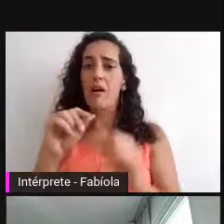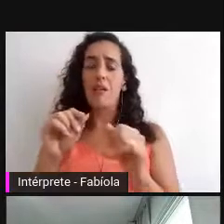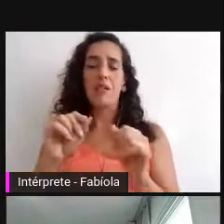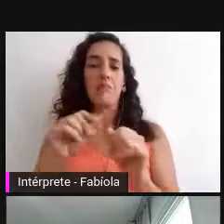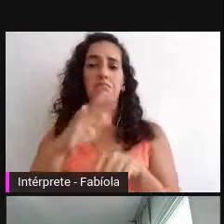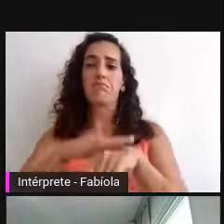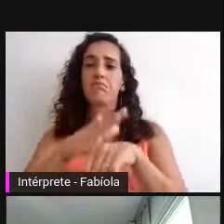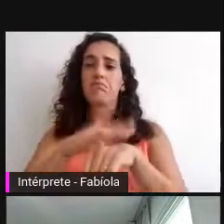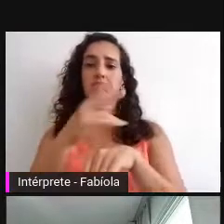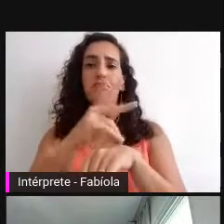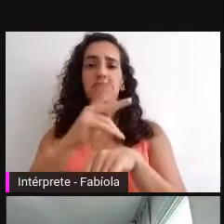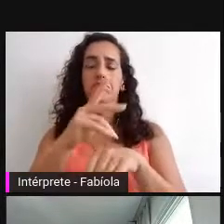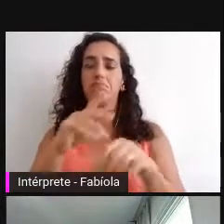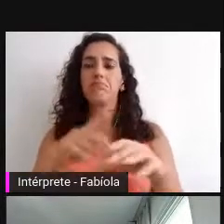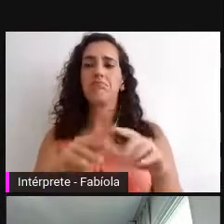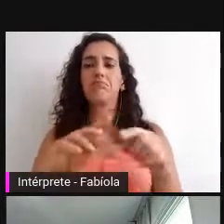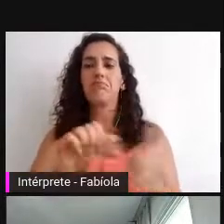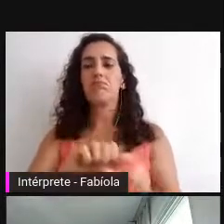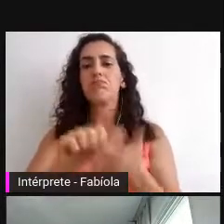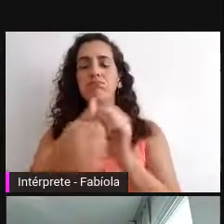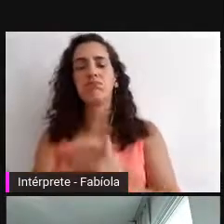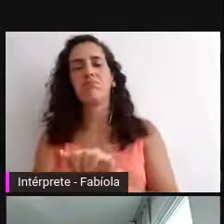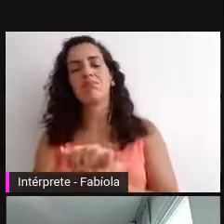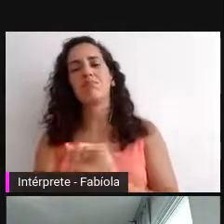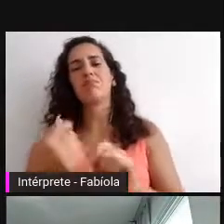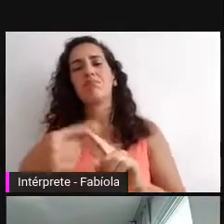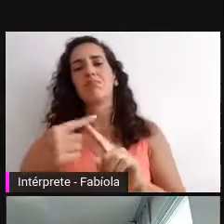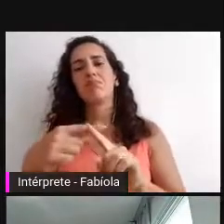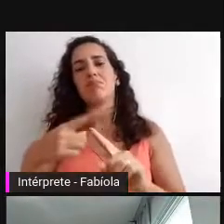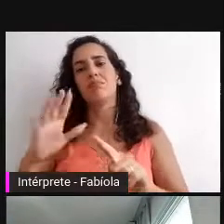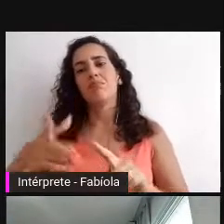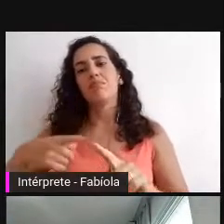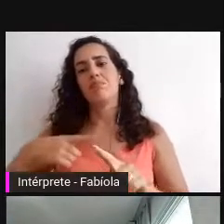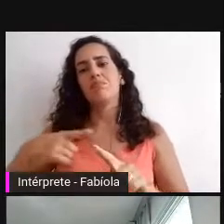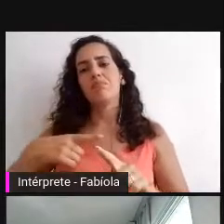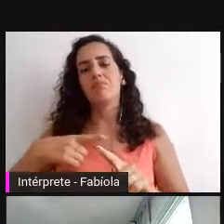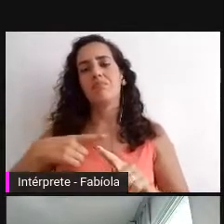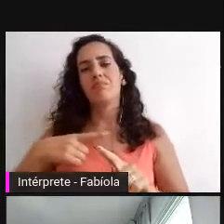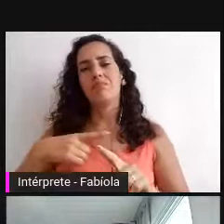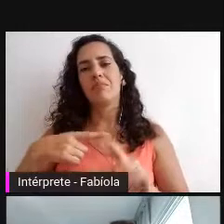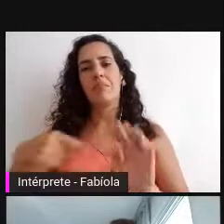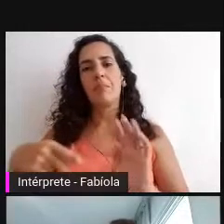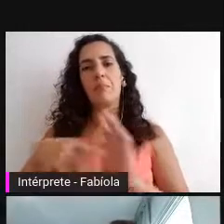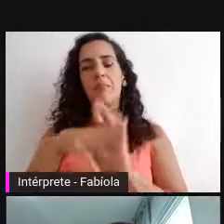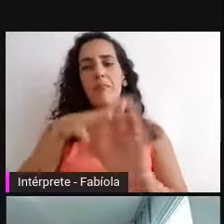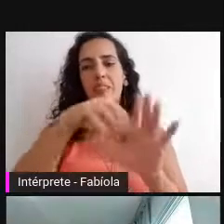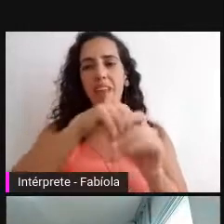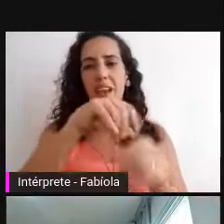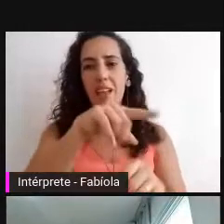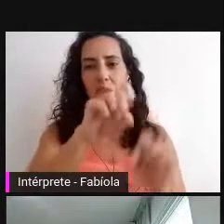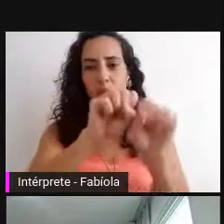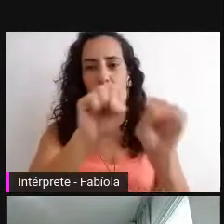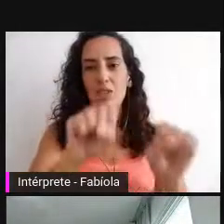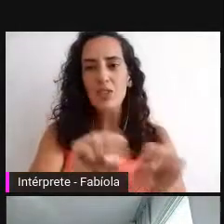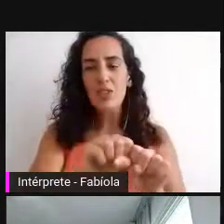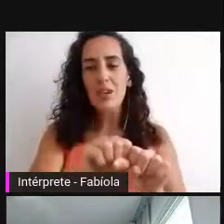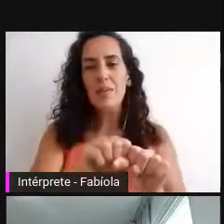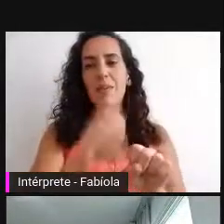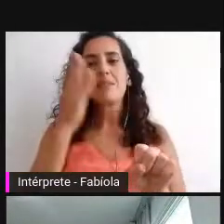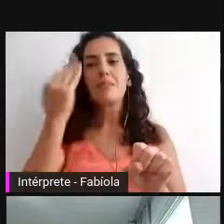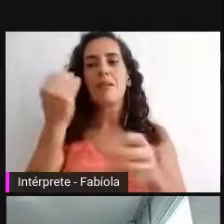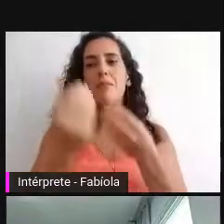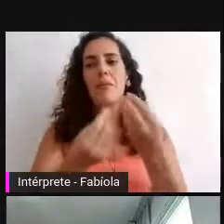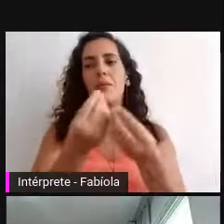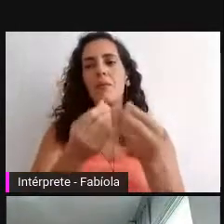orientado a política, a planos de preservação digital e a uma governança do